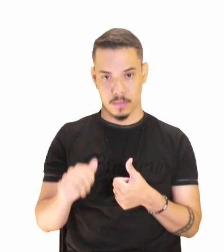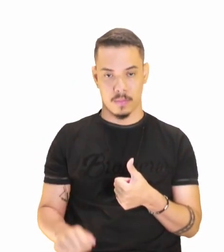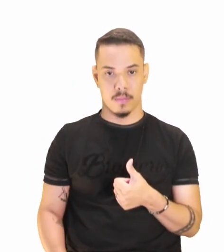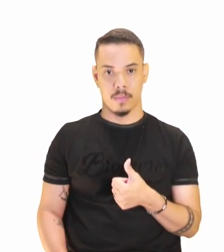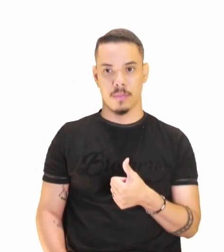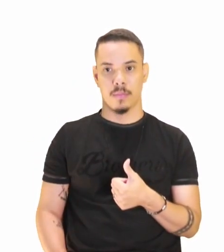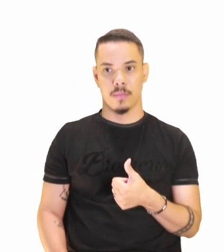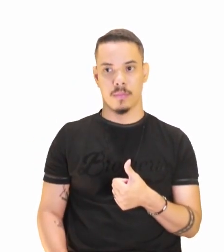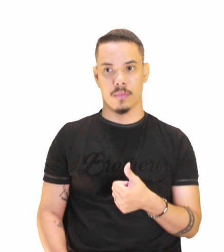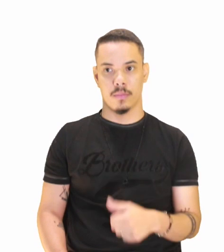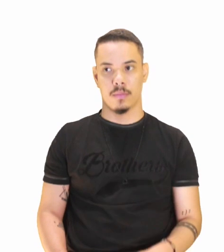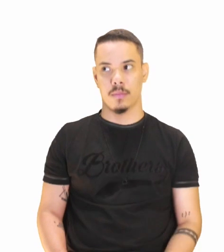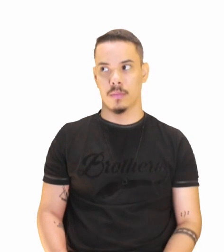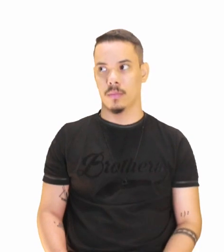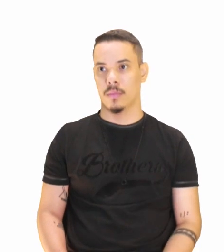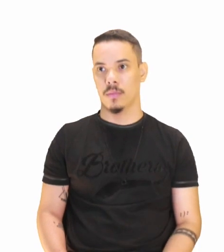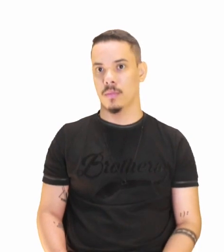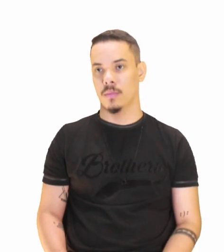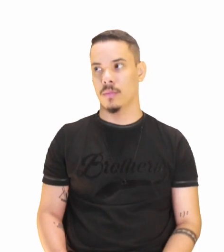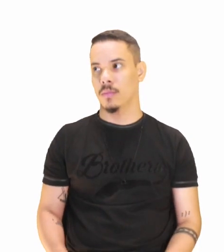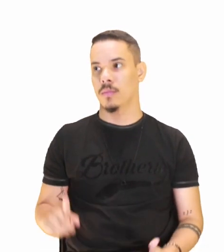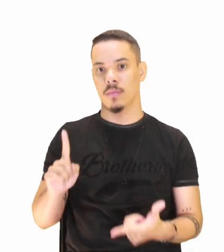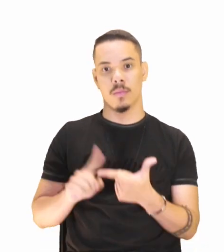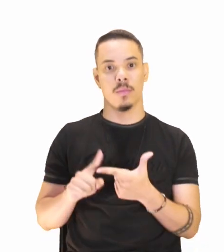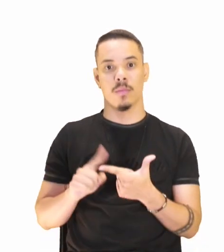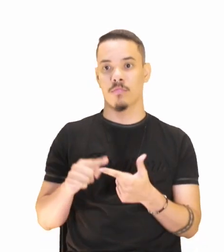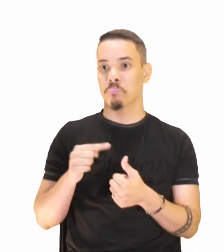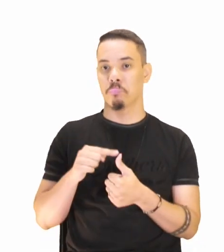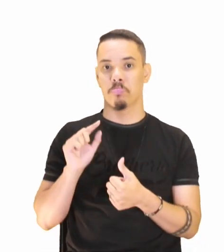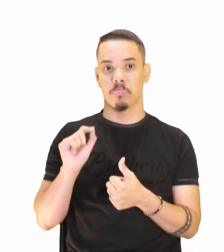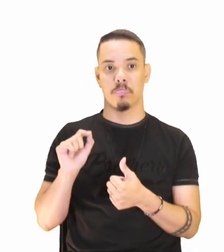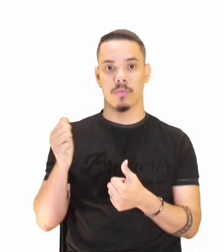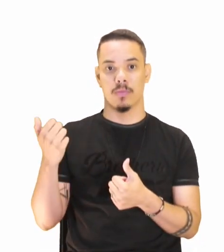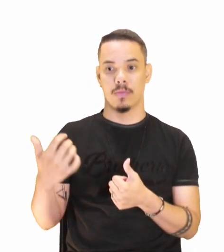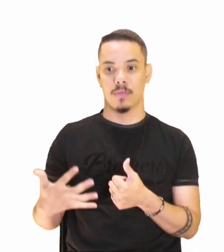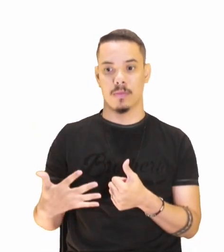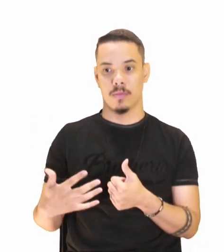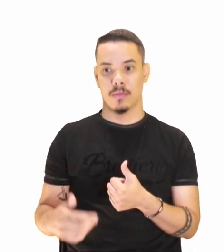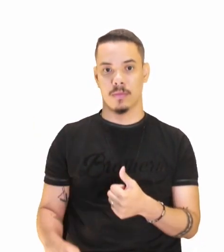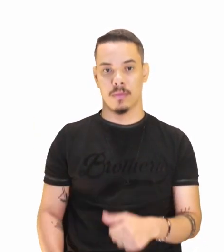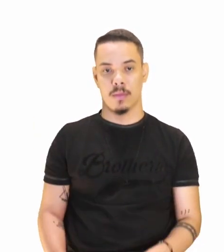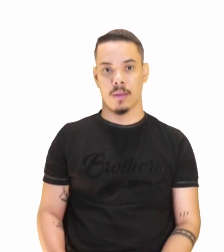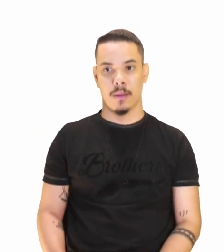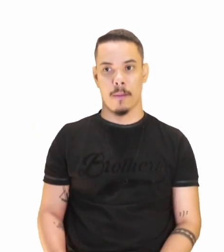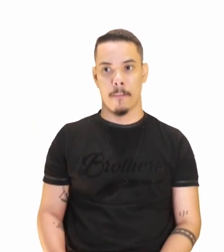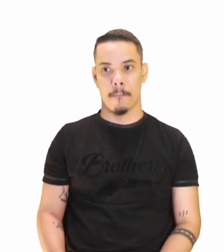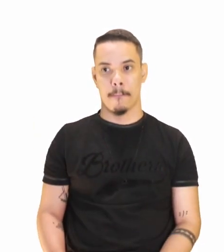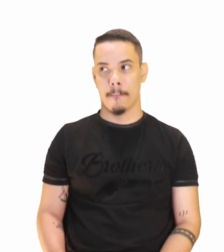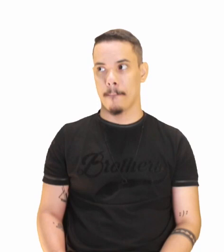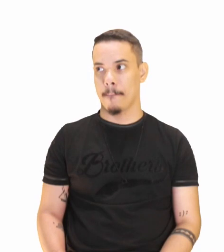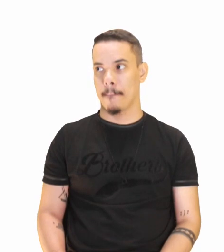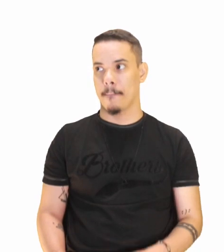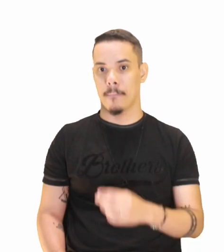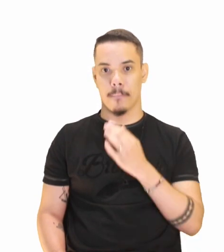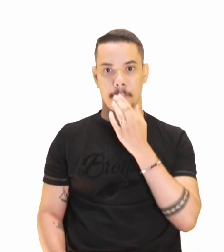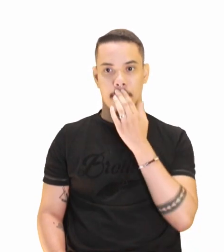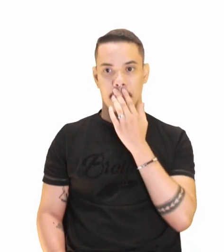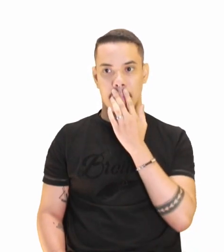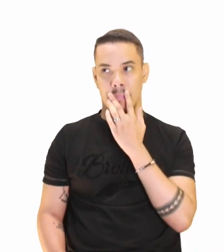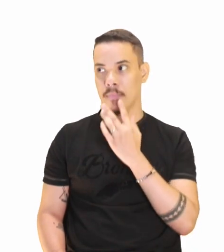Chegamos a esse gabarito? O que diz essa questão? Madinha, volta um pouquinho para a gente analisar.